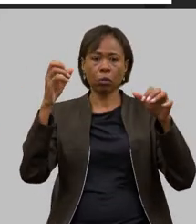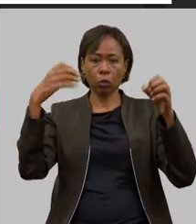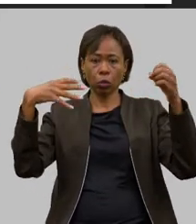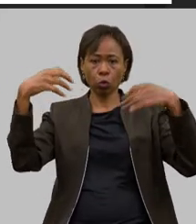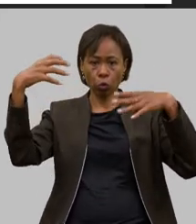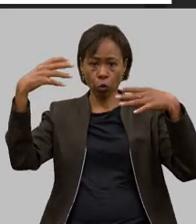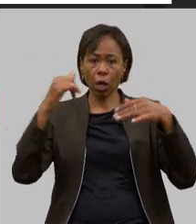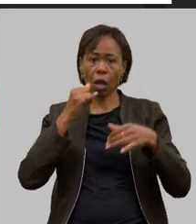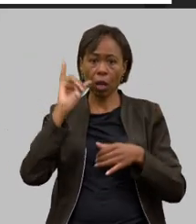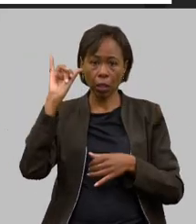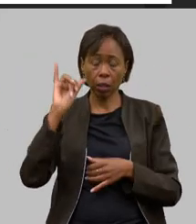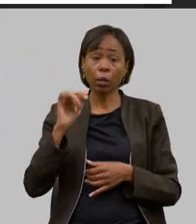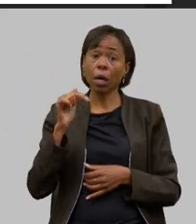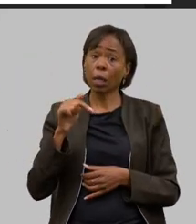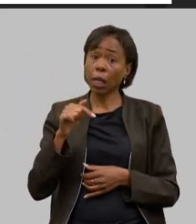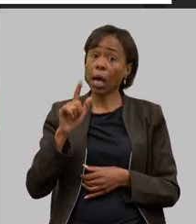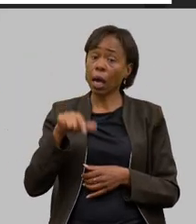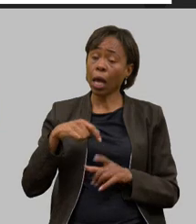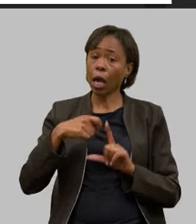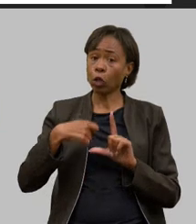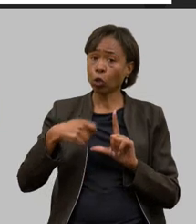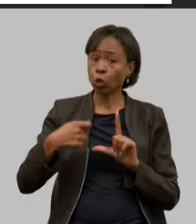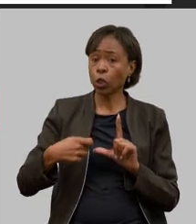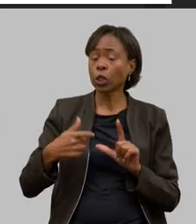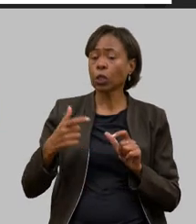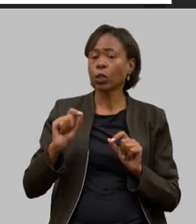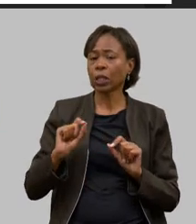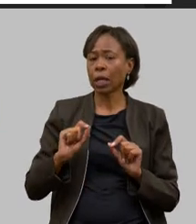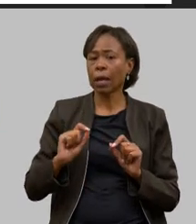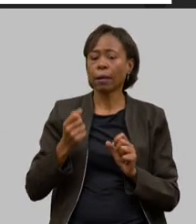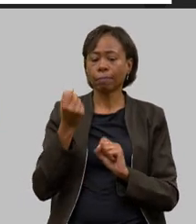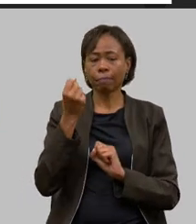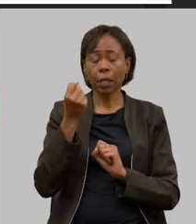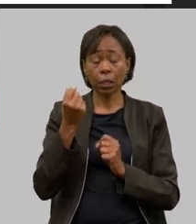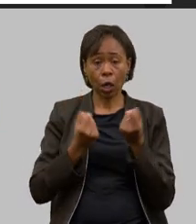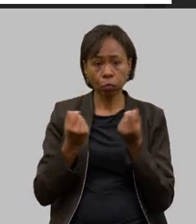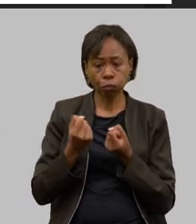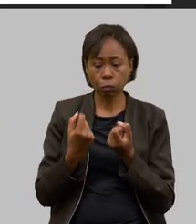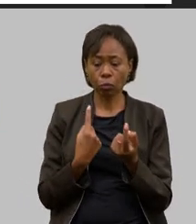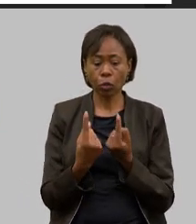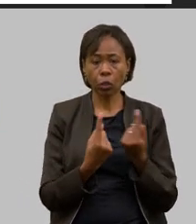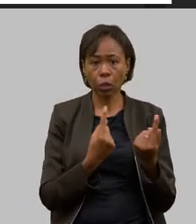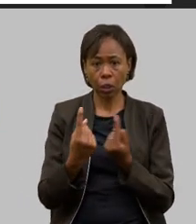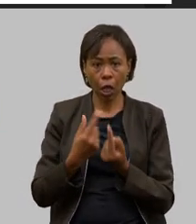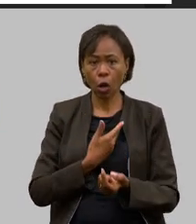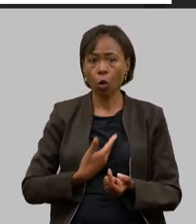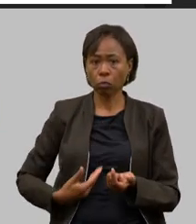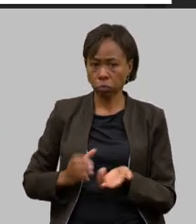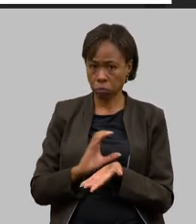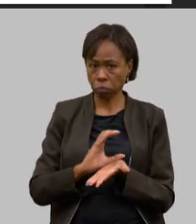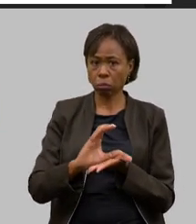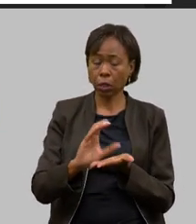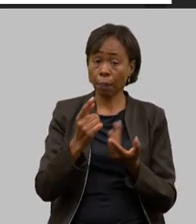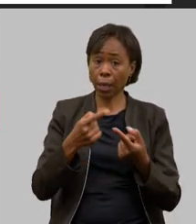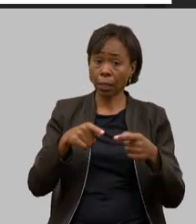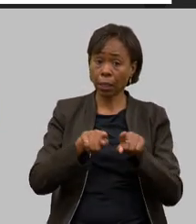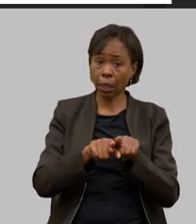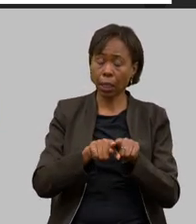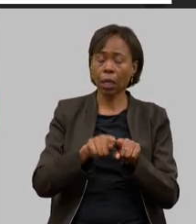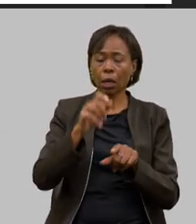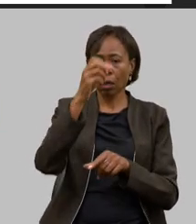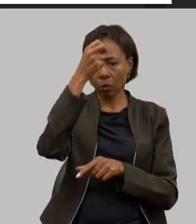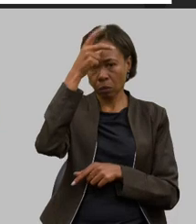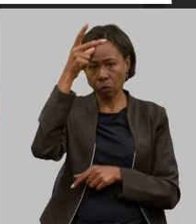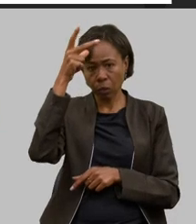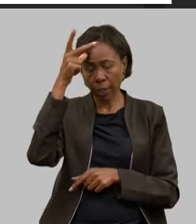falando realmente da logística das estradas o governo está investindo nas estradas a parceria com as prefeituras no caso das estradas vicinais é